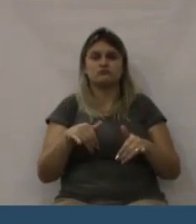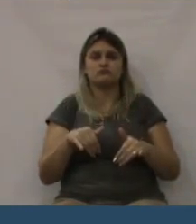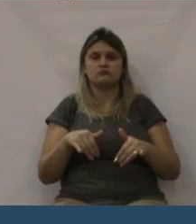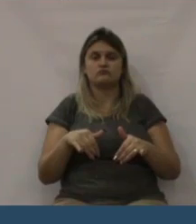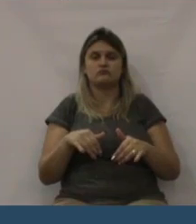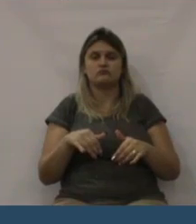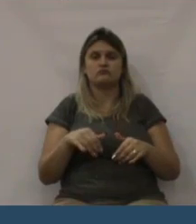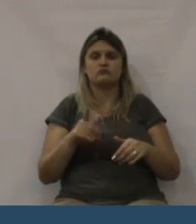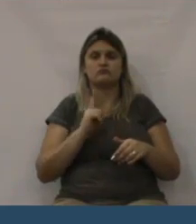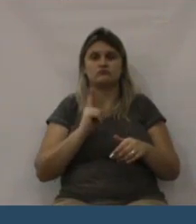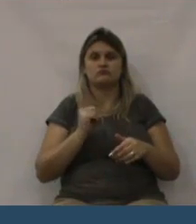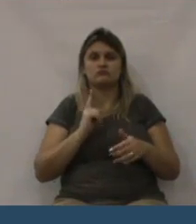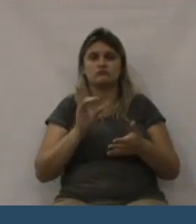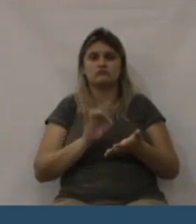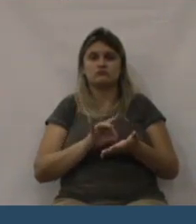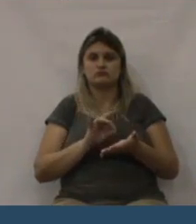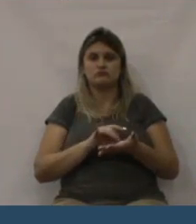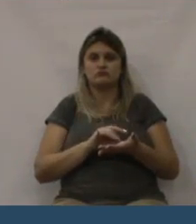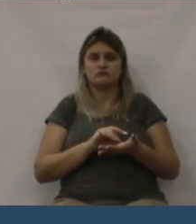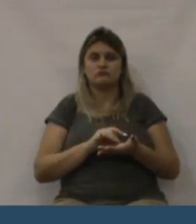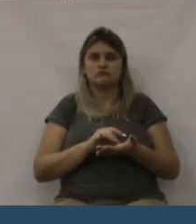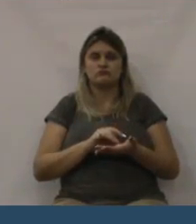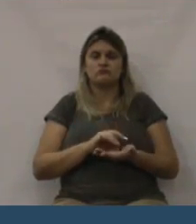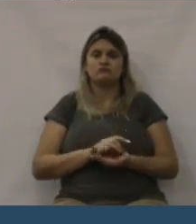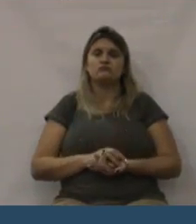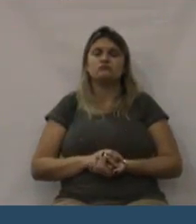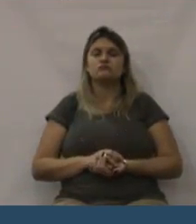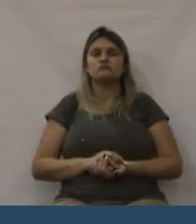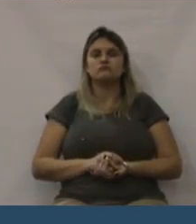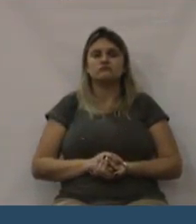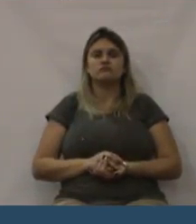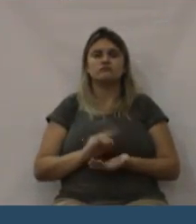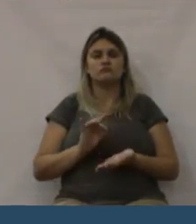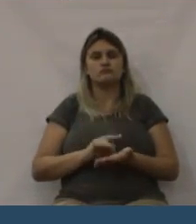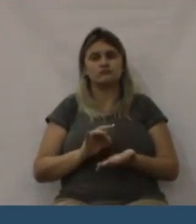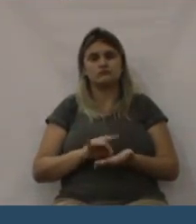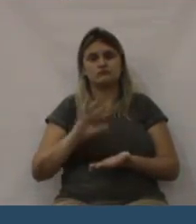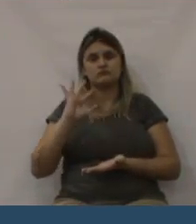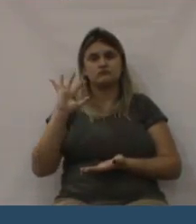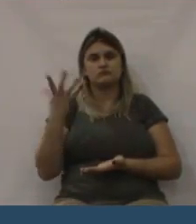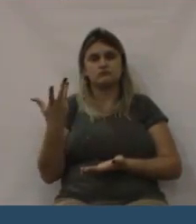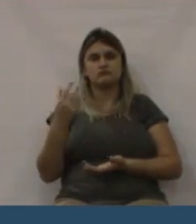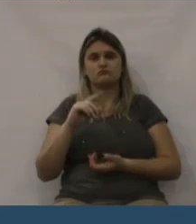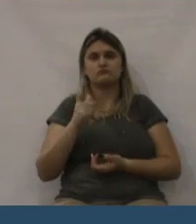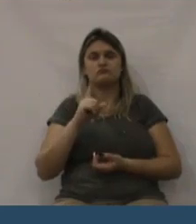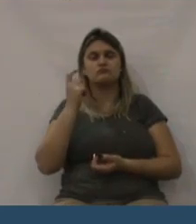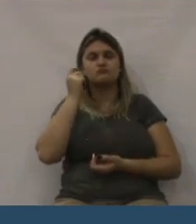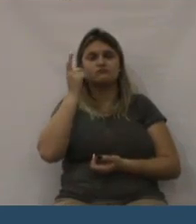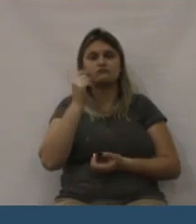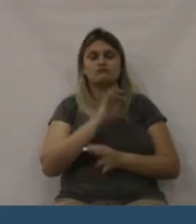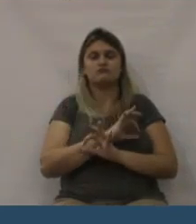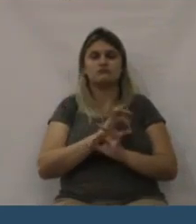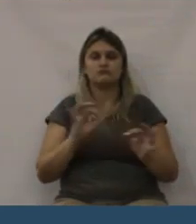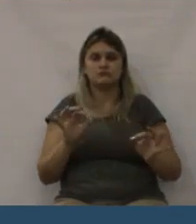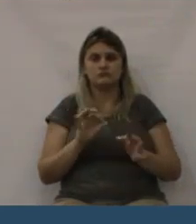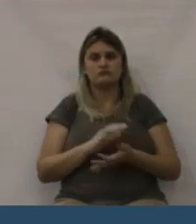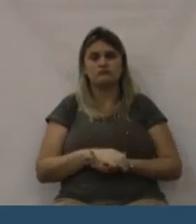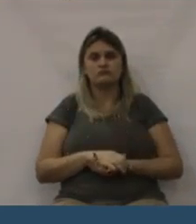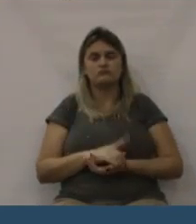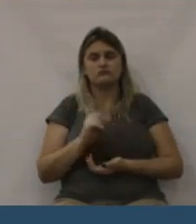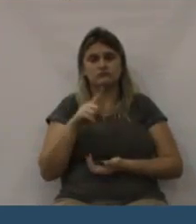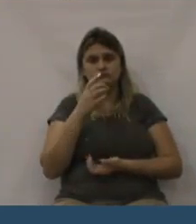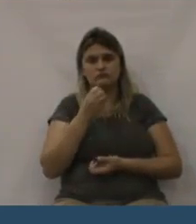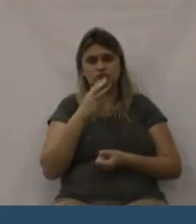pavimentação que está sendo feita na rua Salgado Filho, na Freipo e Carpo, e estávamos lá,